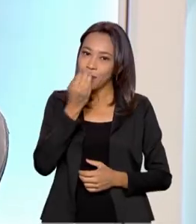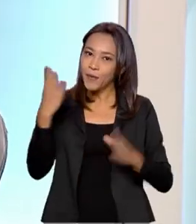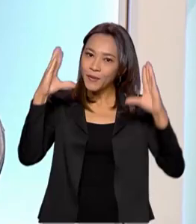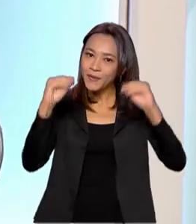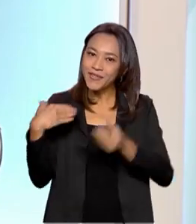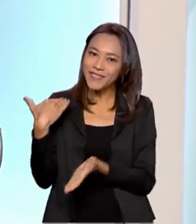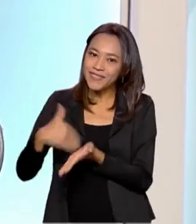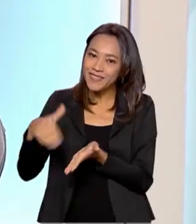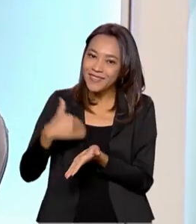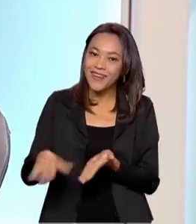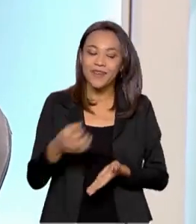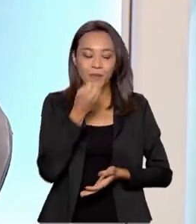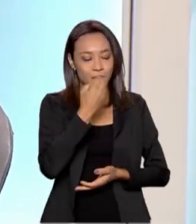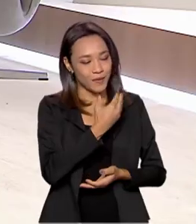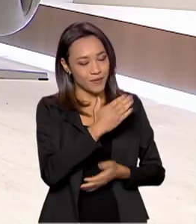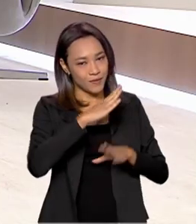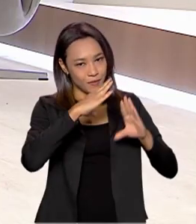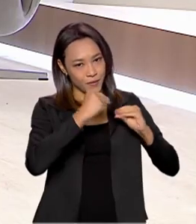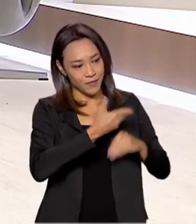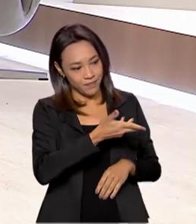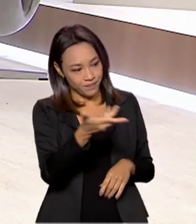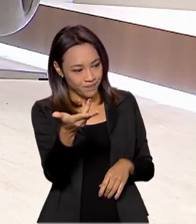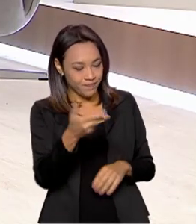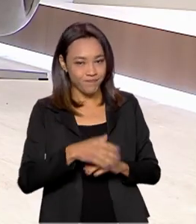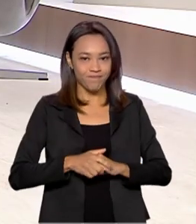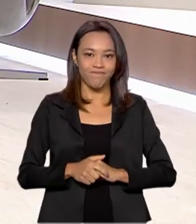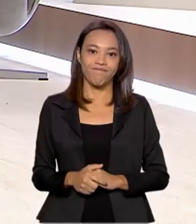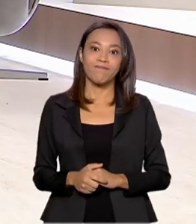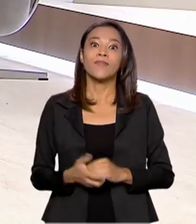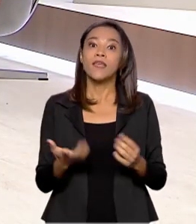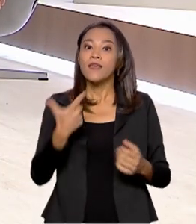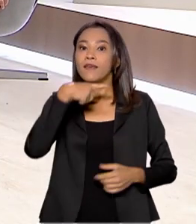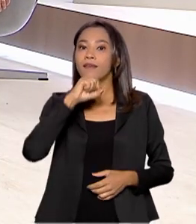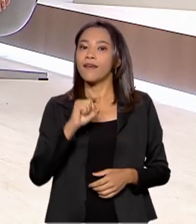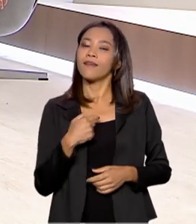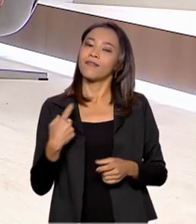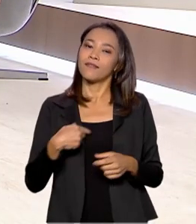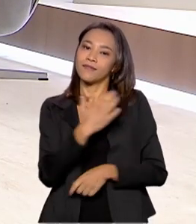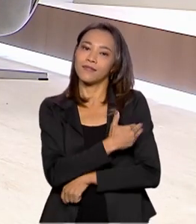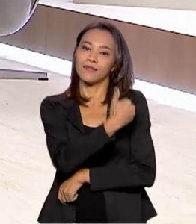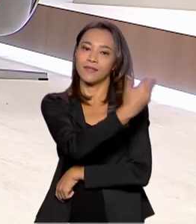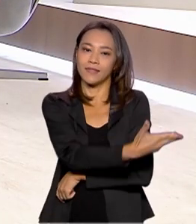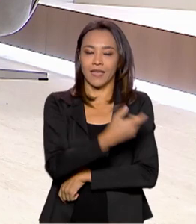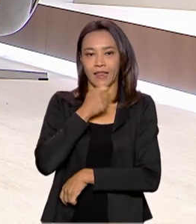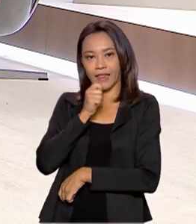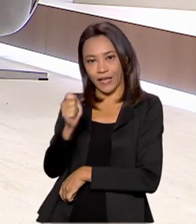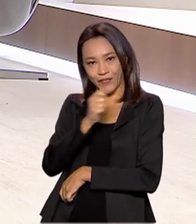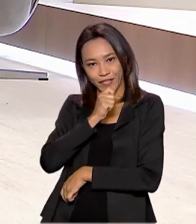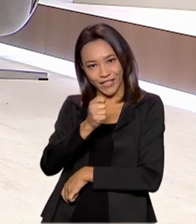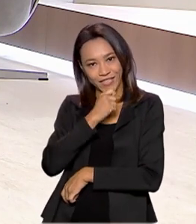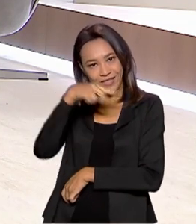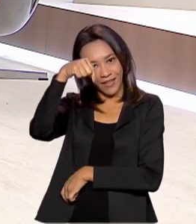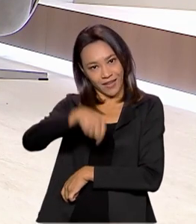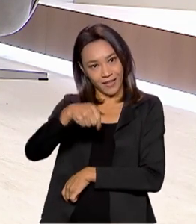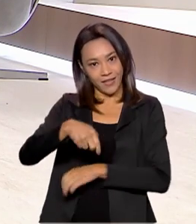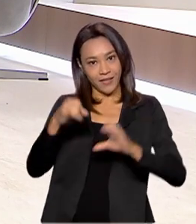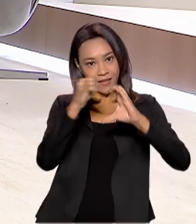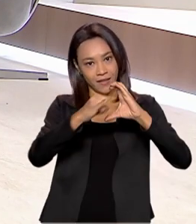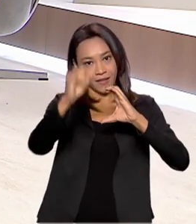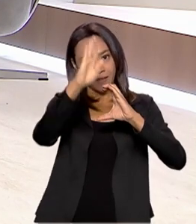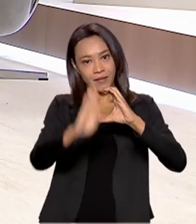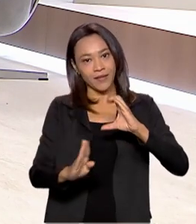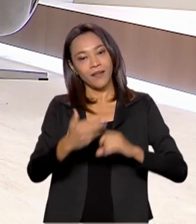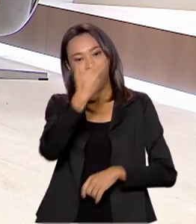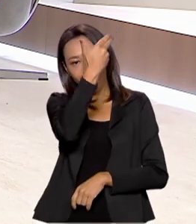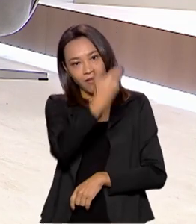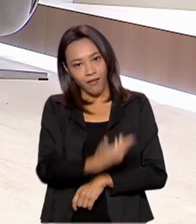noite, Paulo. Boa noite, Catiúcia. E quem também divide essa entrevista comigo aqui no estúdio da EBC é a jornalista